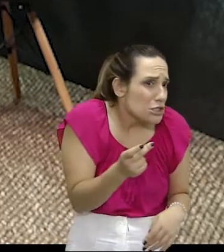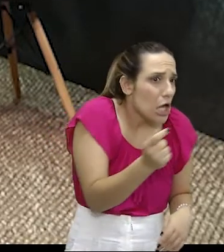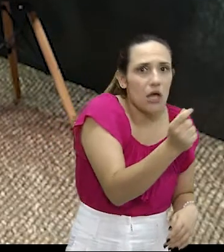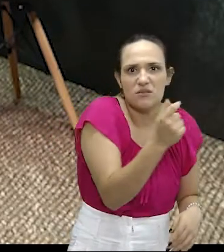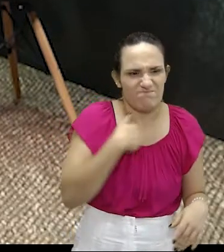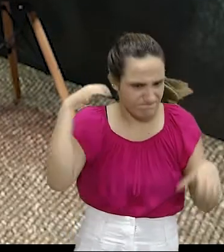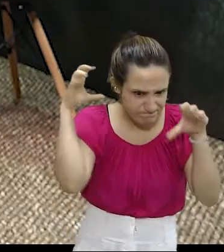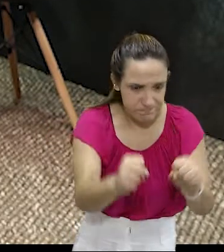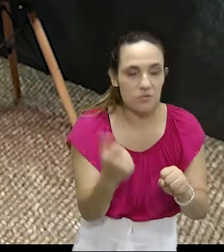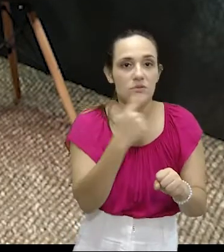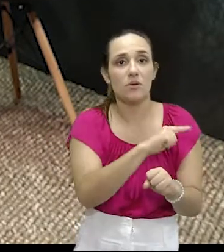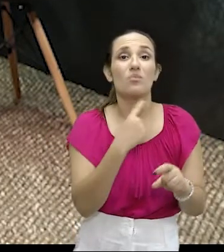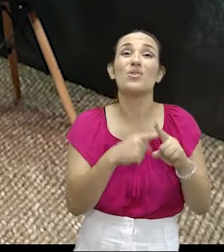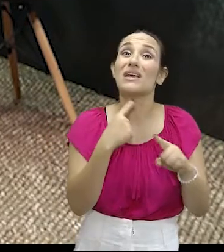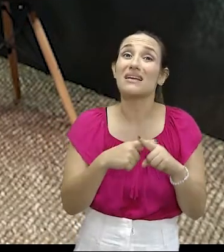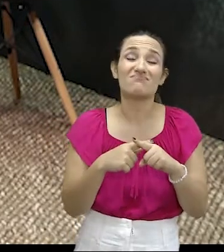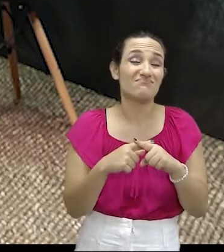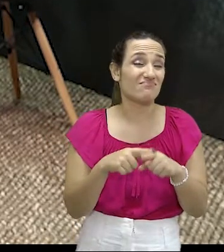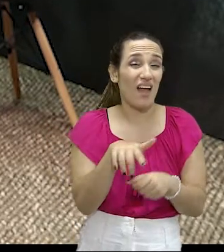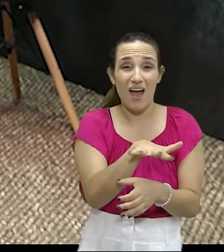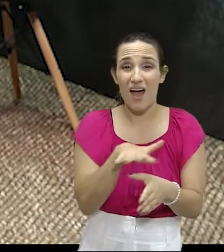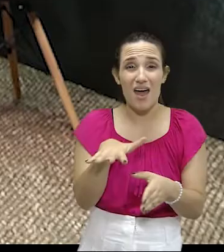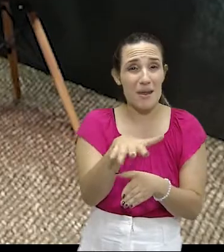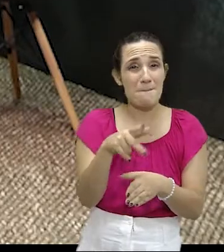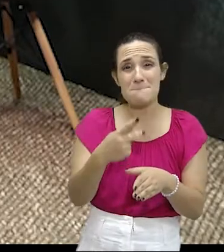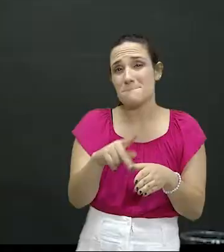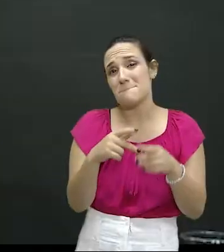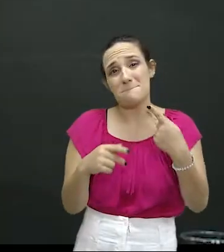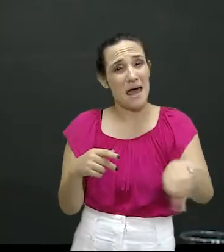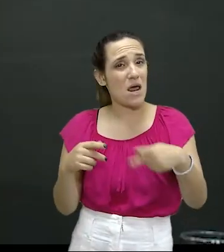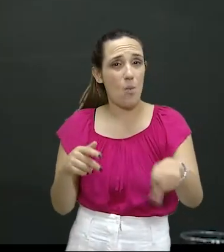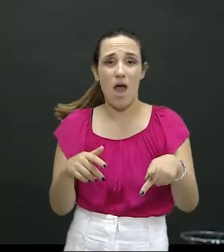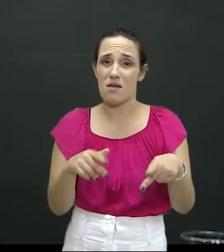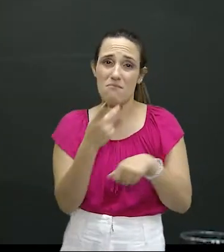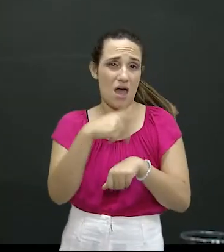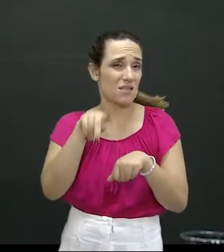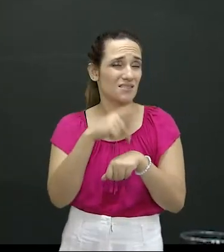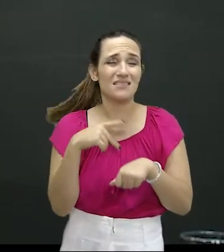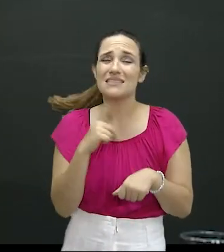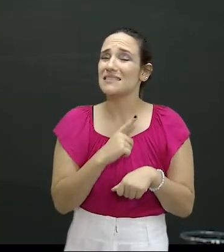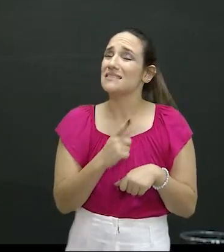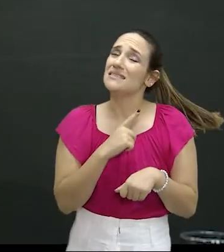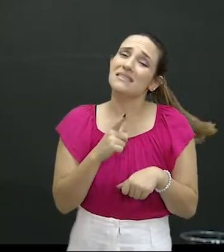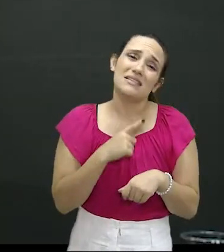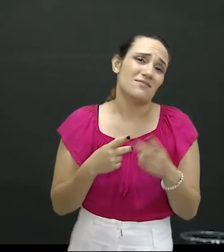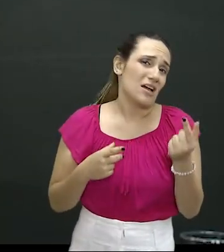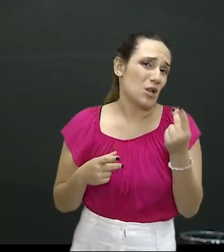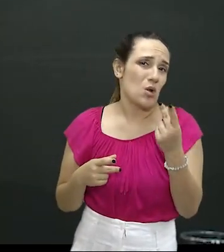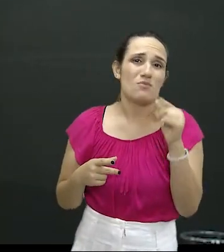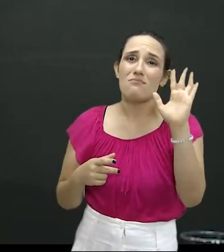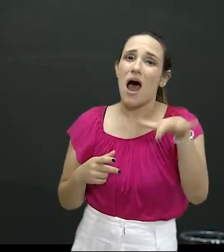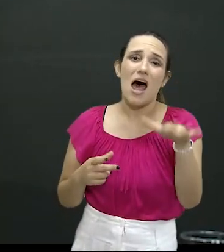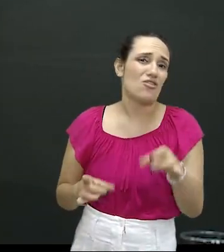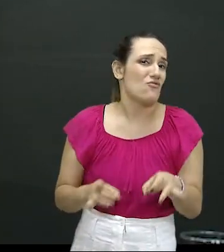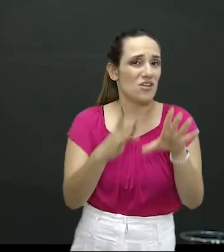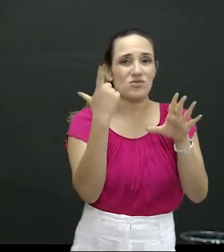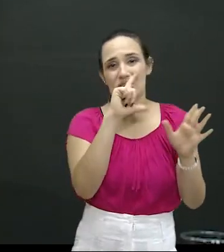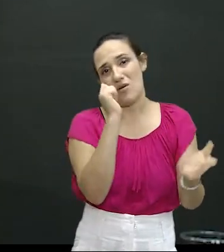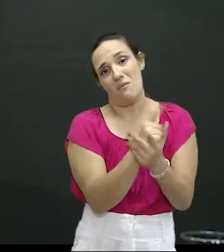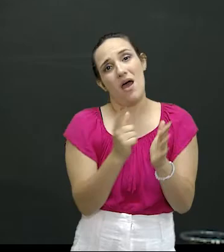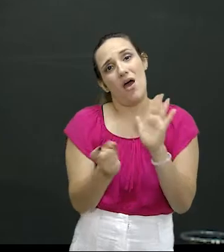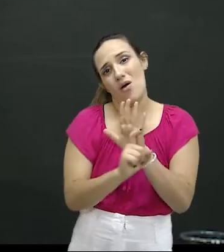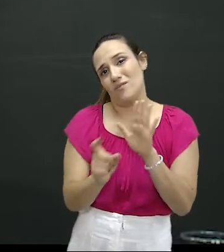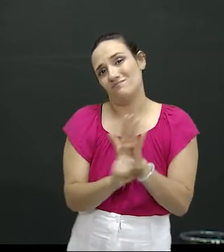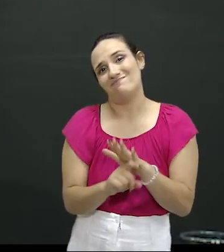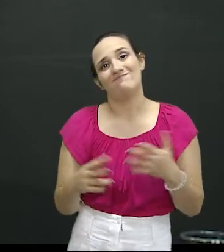troca em droga no Paraguai, ou então a venda mesmo com valor muito abaixo de mercado. Então, o combate